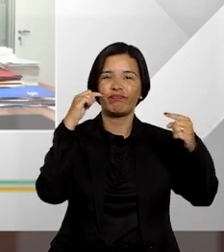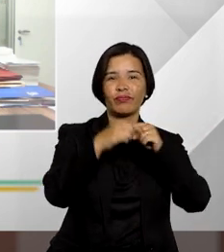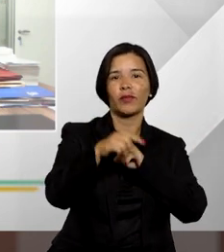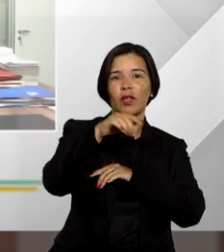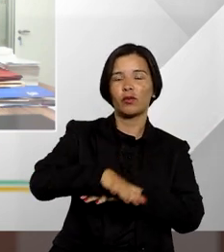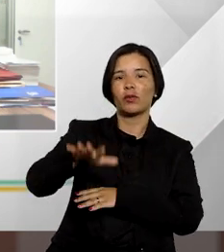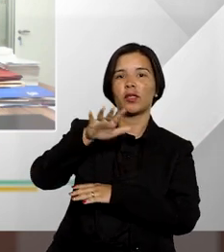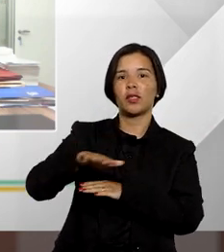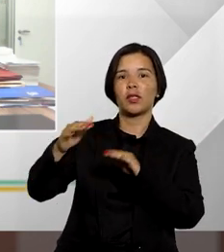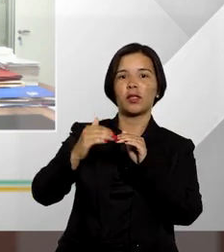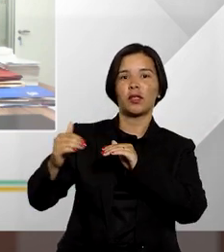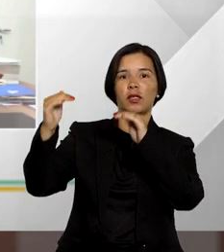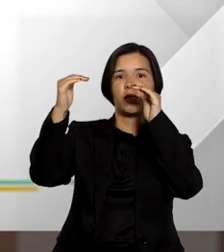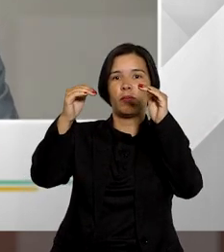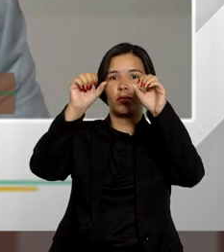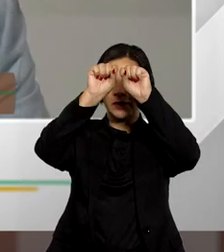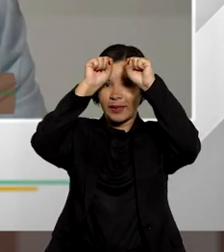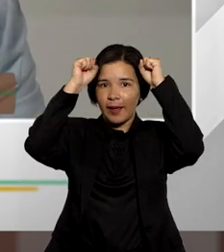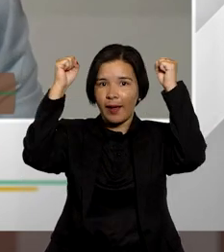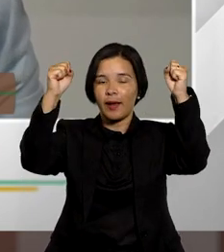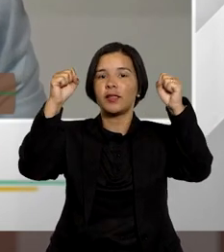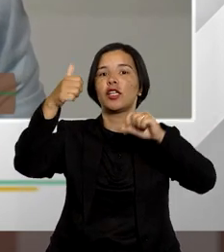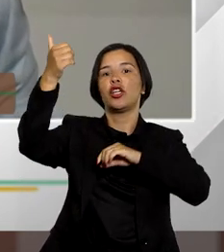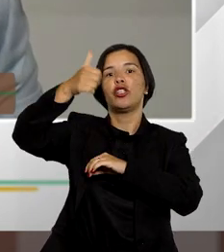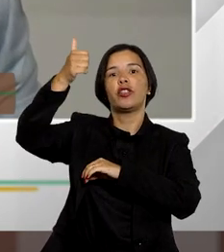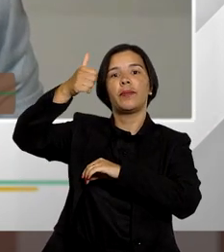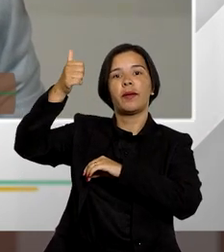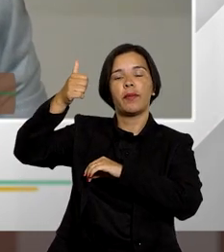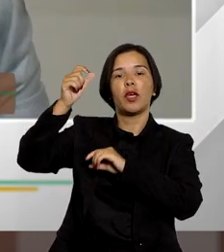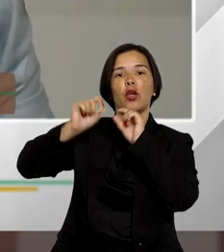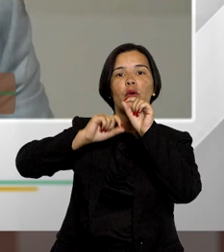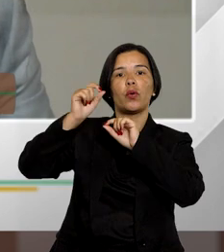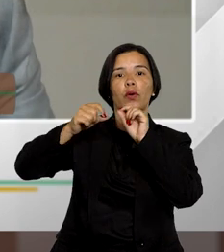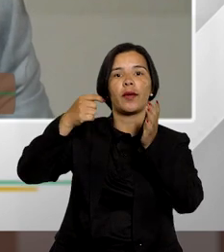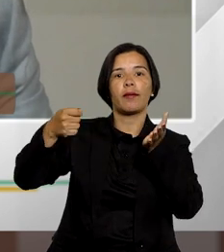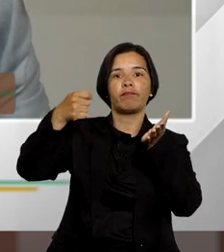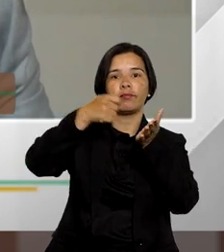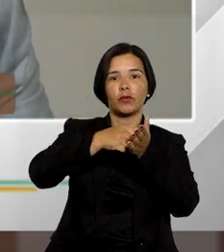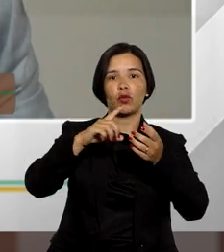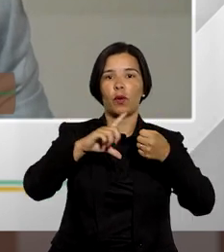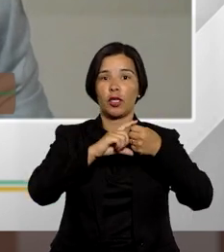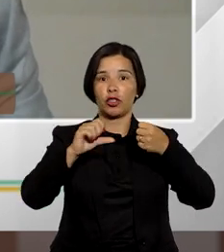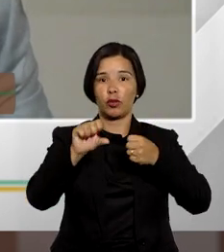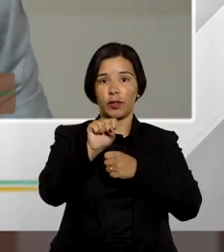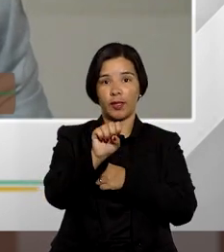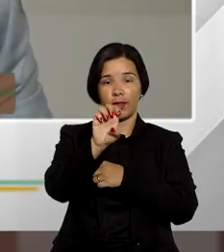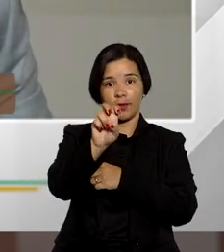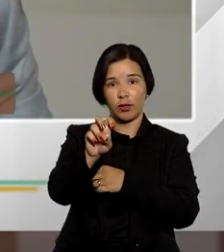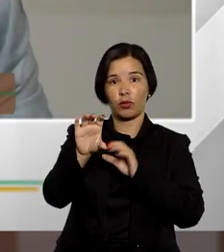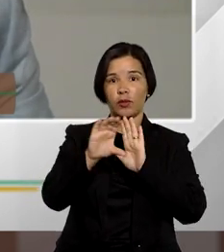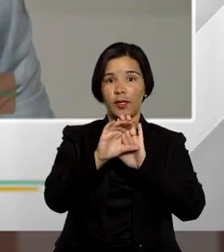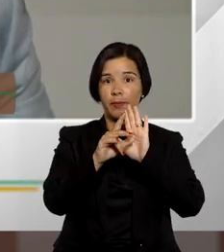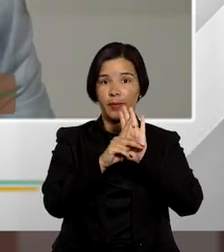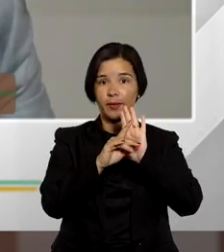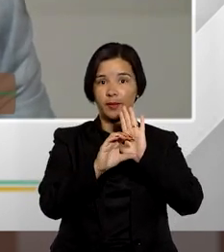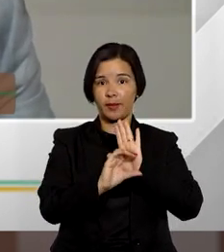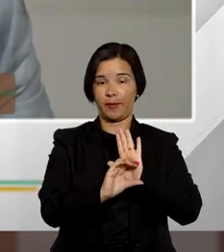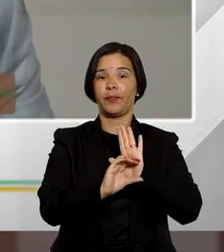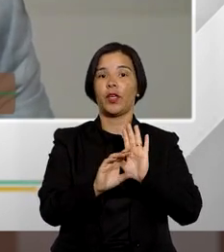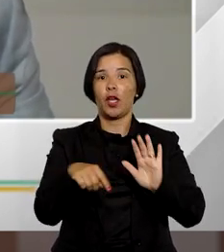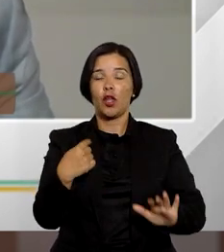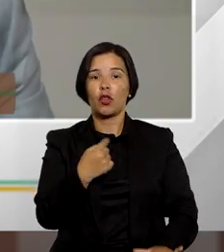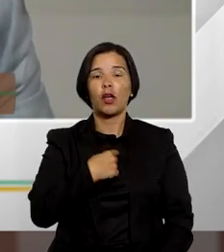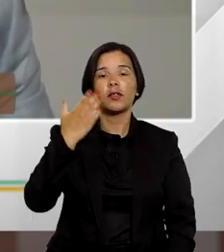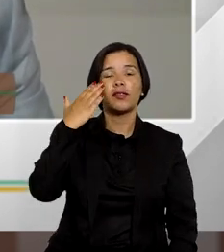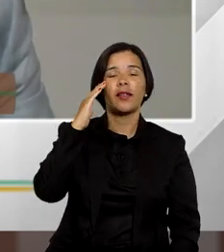não apenas dos tribunais pátrios mas principalmente primeiro grau acerca da plena aplicabilidade do artigo 85 do CPC havia um